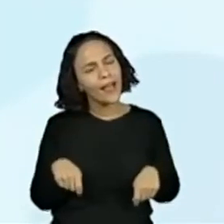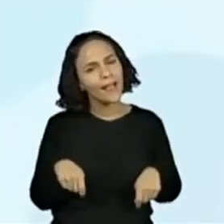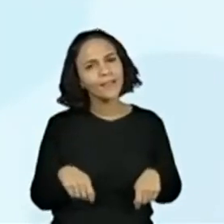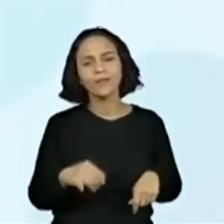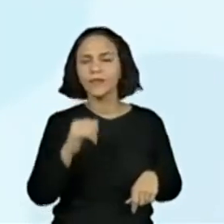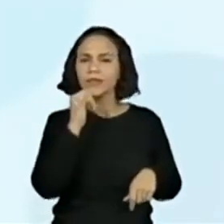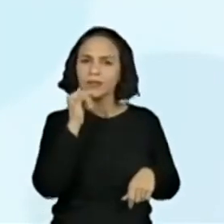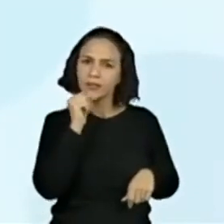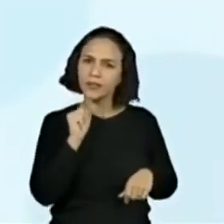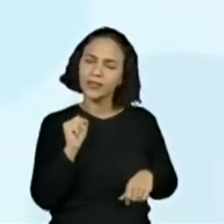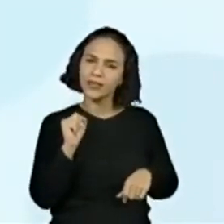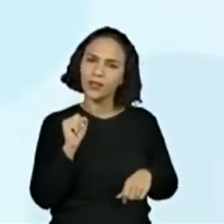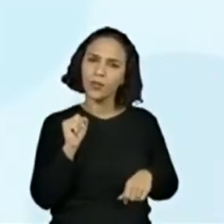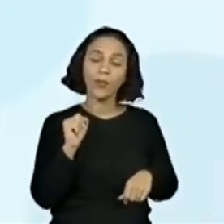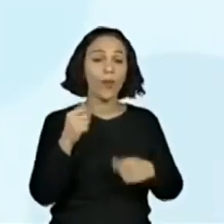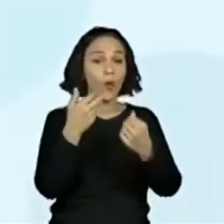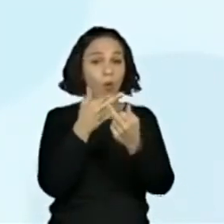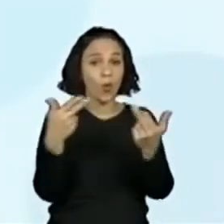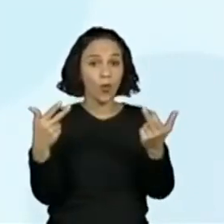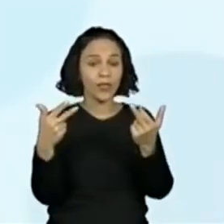de figuras fechadas,